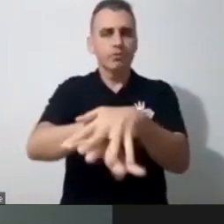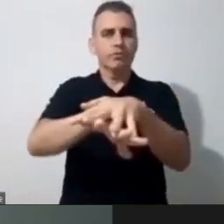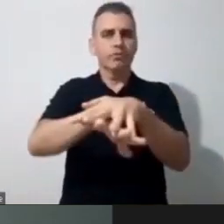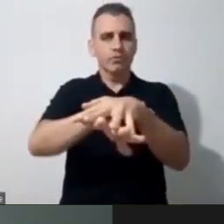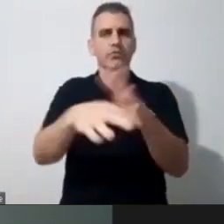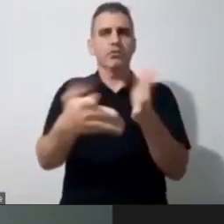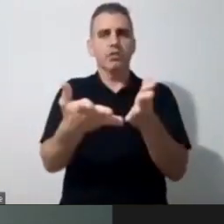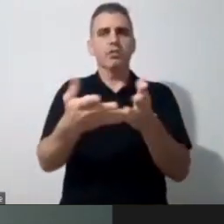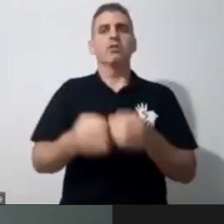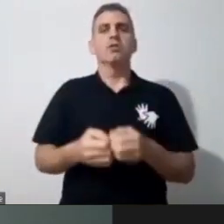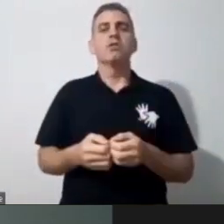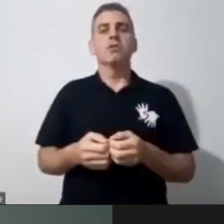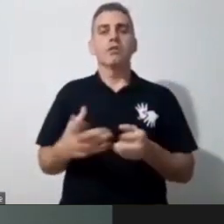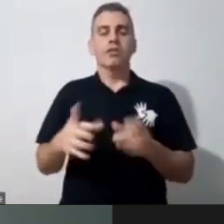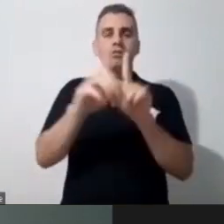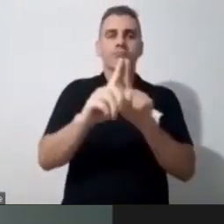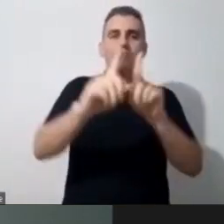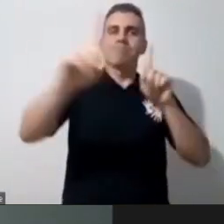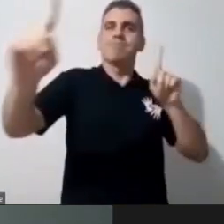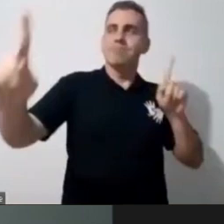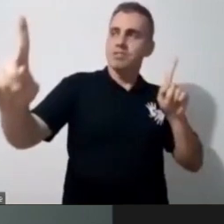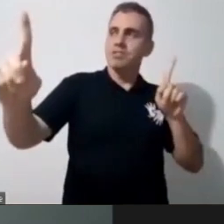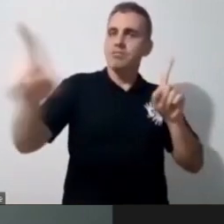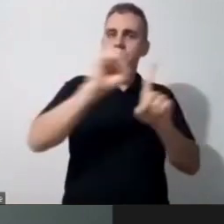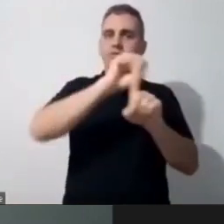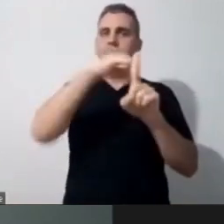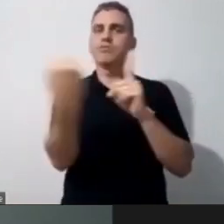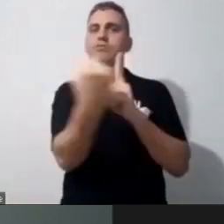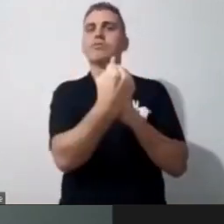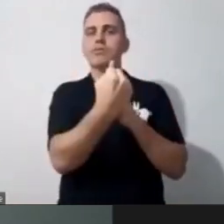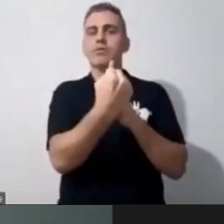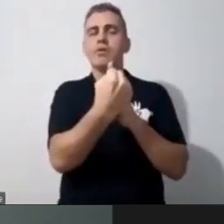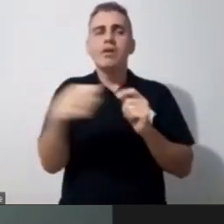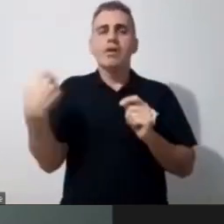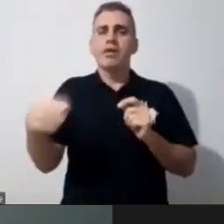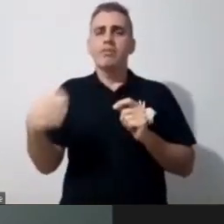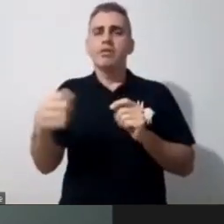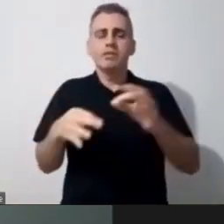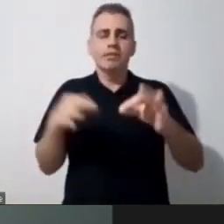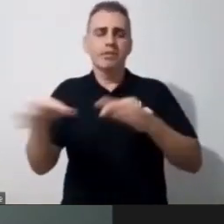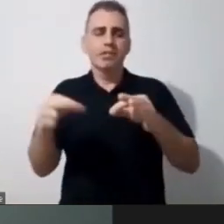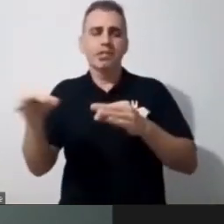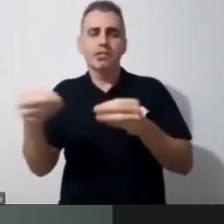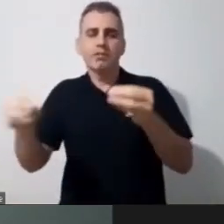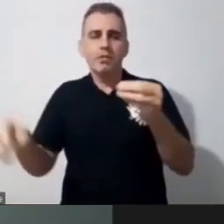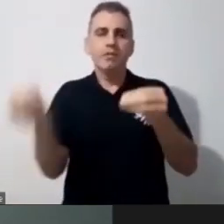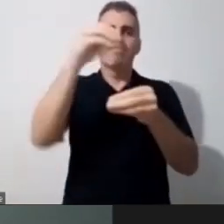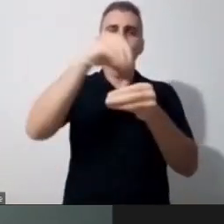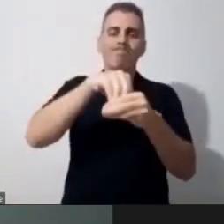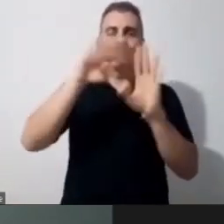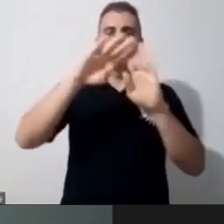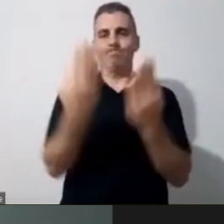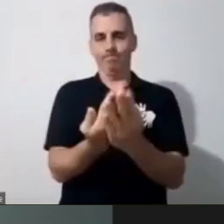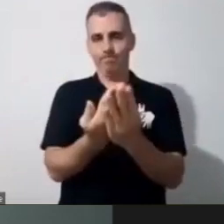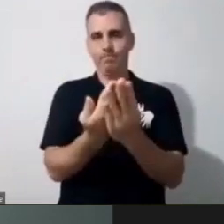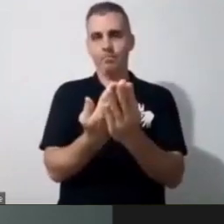de distanciamento social, e a gente precisa levar esses planejamentos pra dentro da escola. Então, a gente repensa